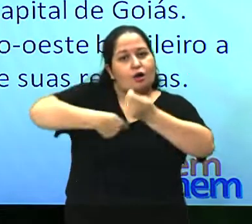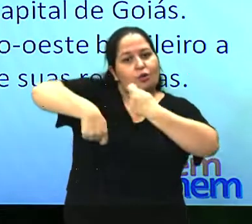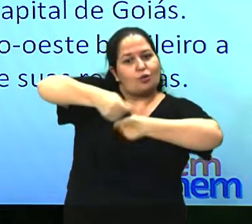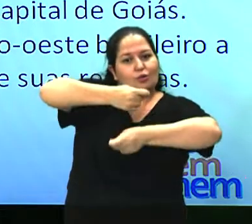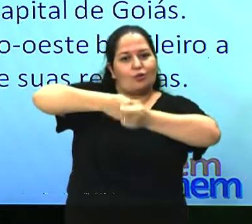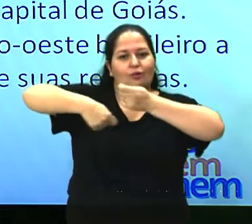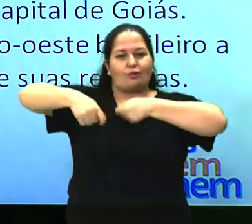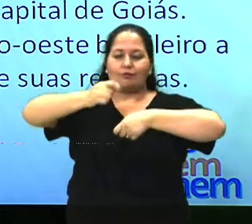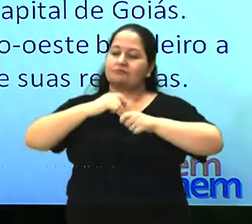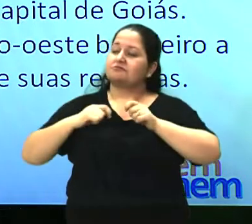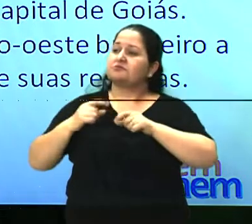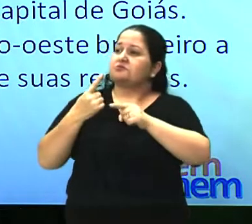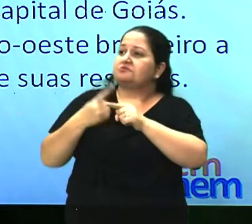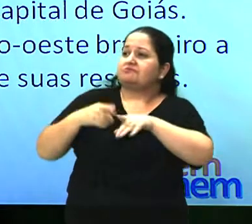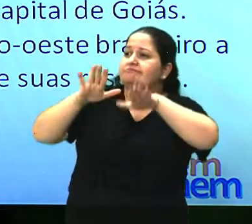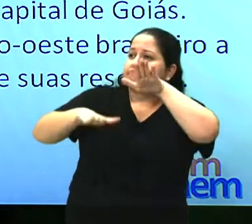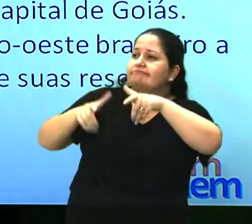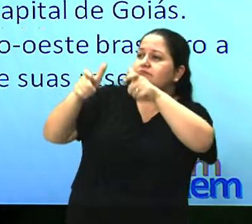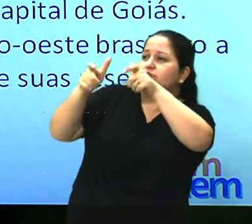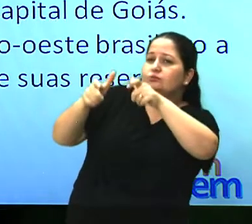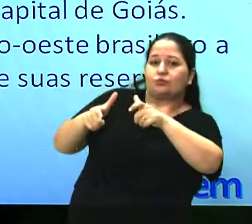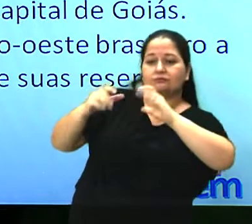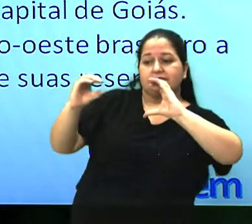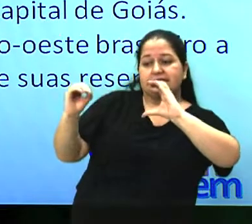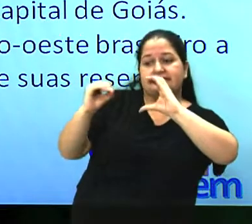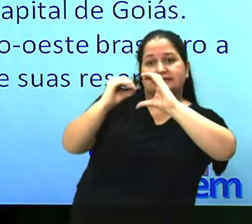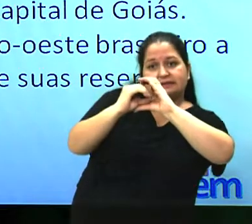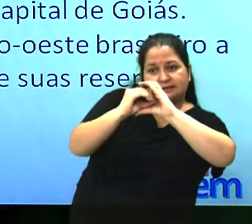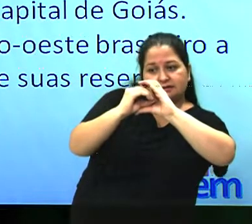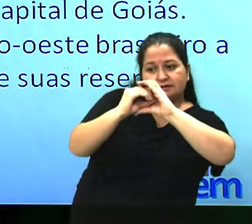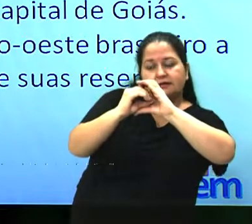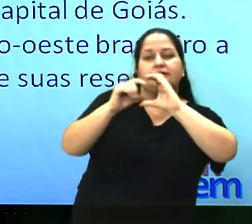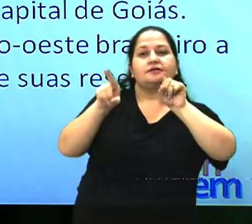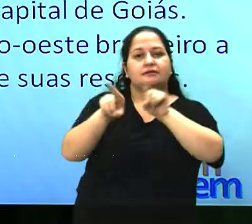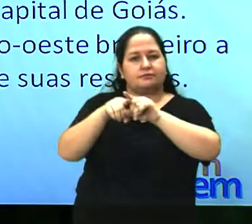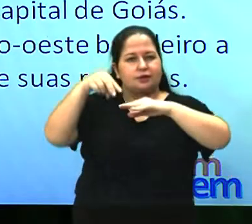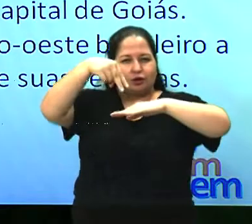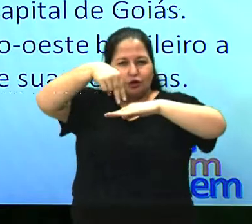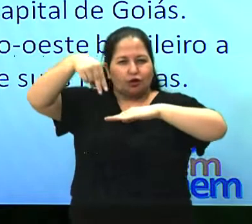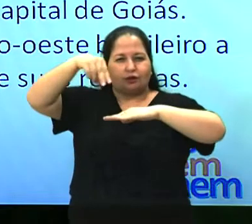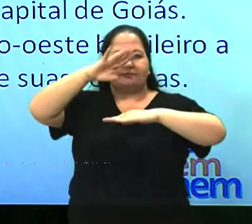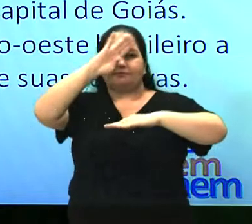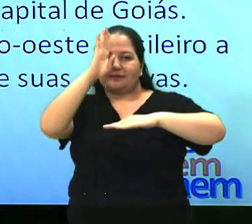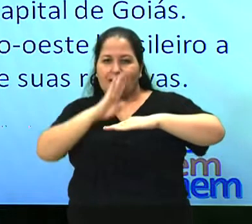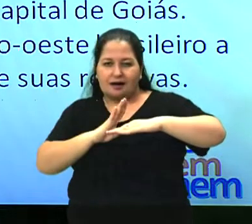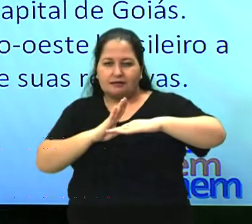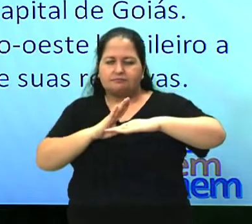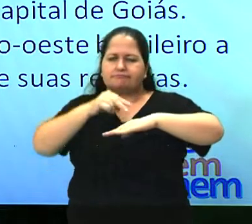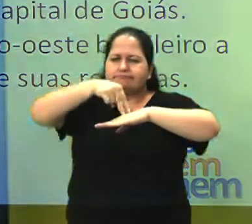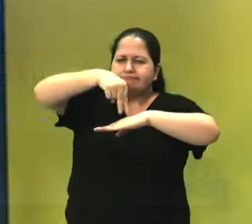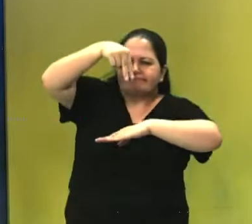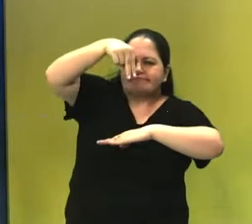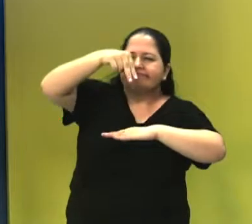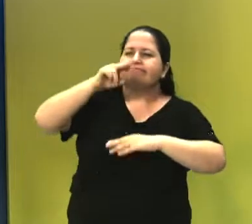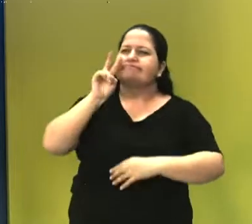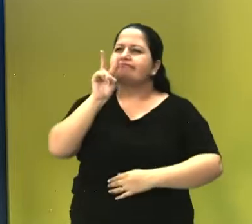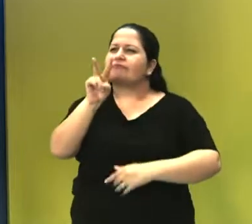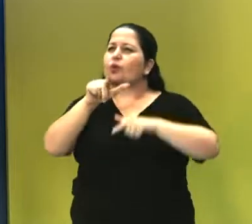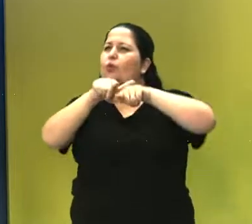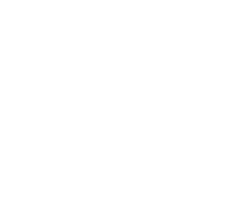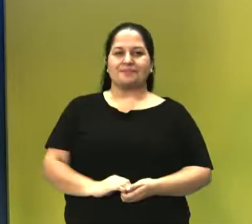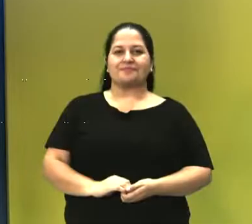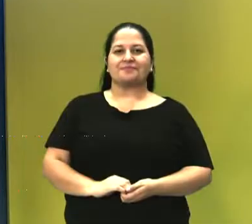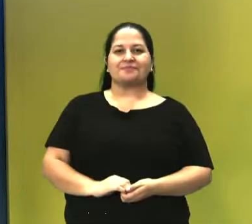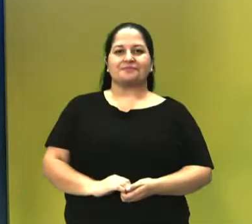áreas despovoadas do centro-oeste, norte do Brasil, cabendo aí uma forte tendência também à modernização.